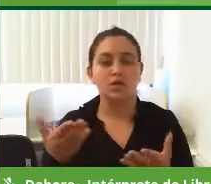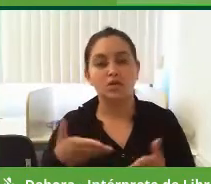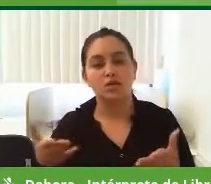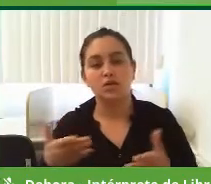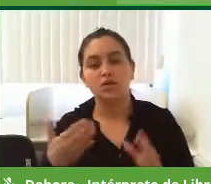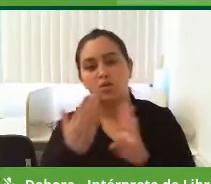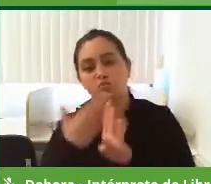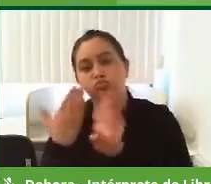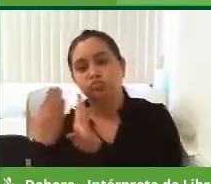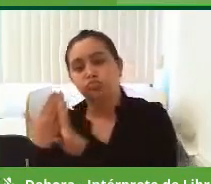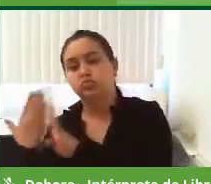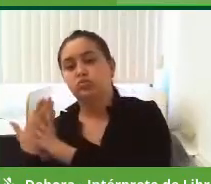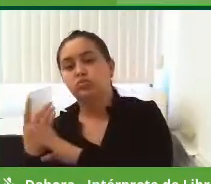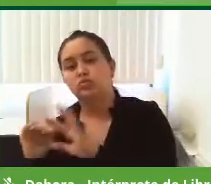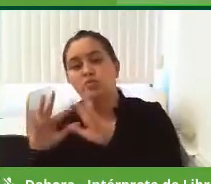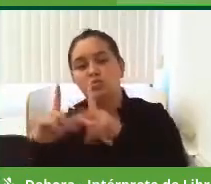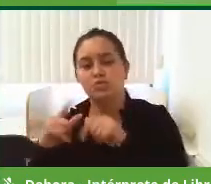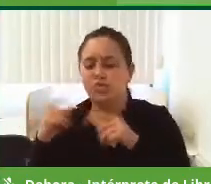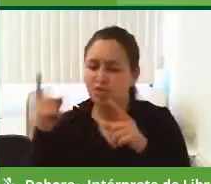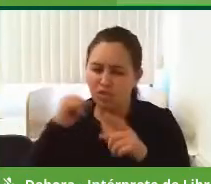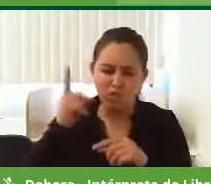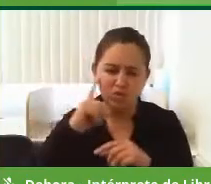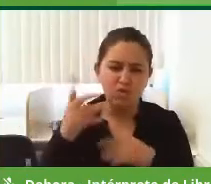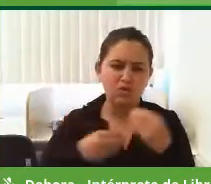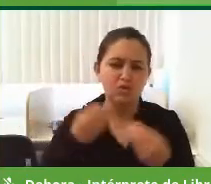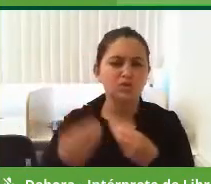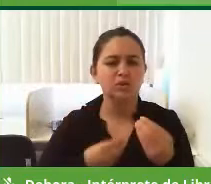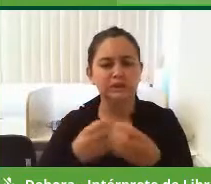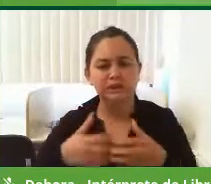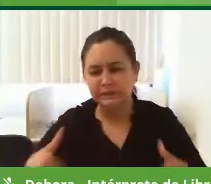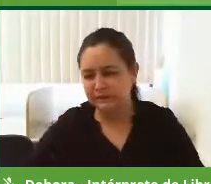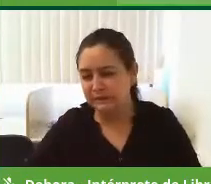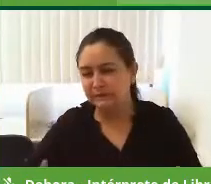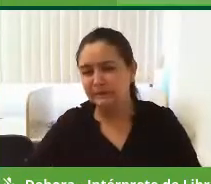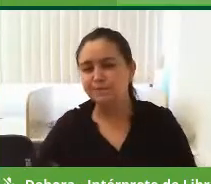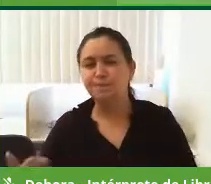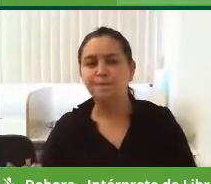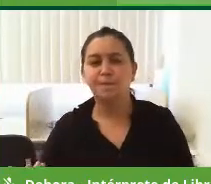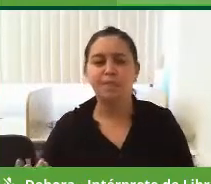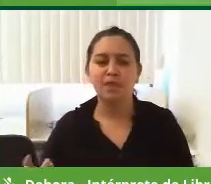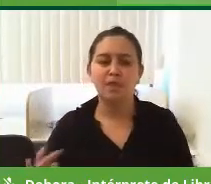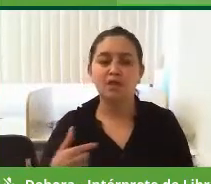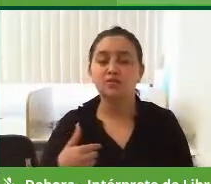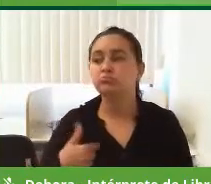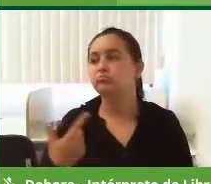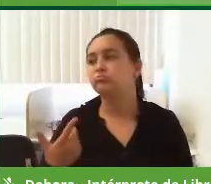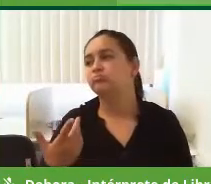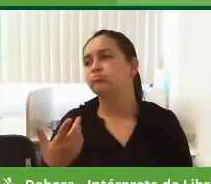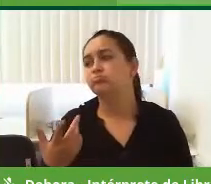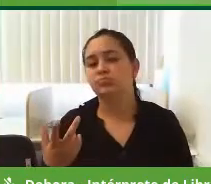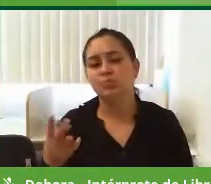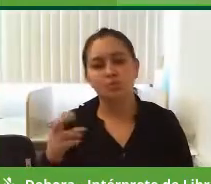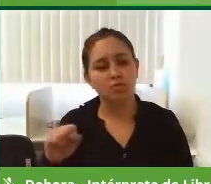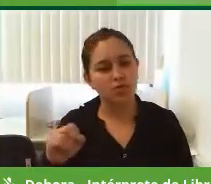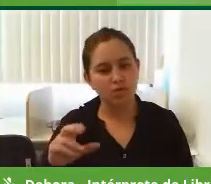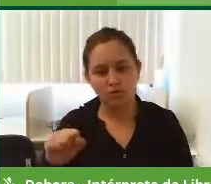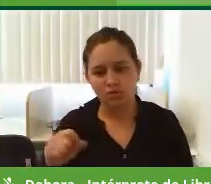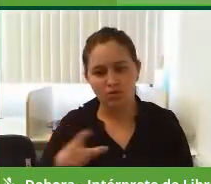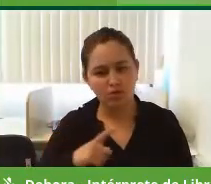filas, que o povo enfrenta no dia a dia, que é um sofrimento, eu sou um deles, sou usuário do SUSI,